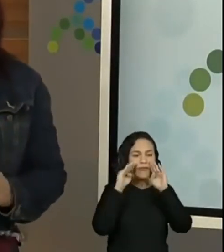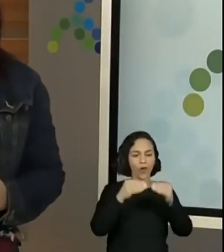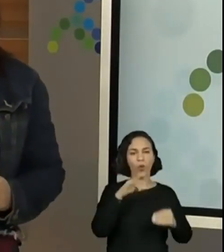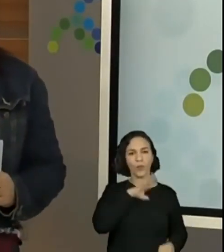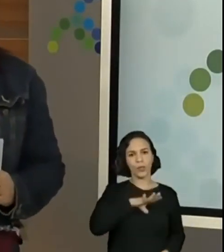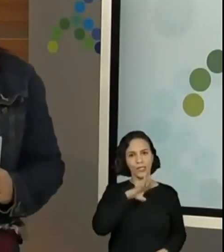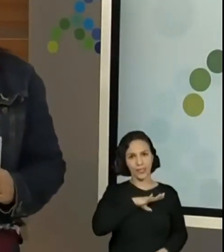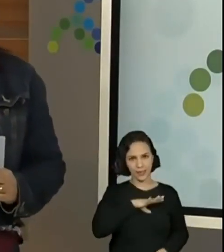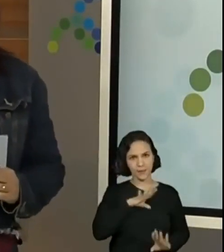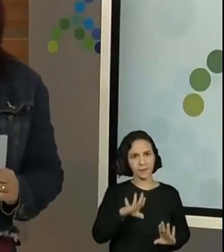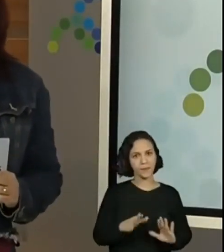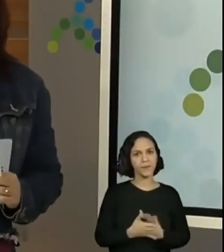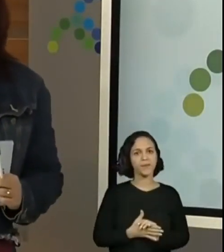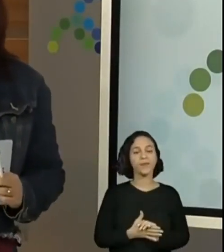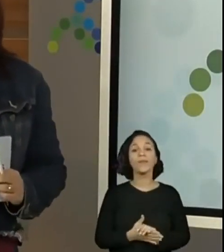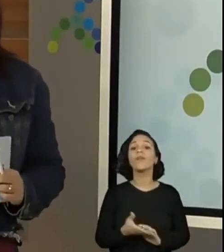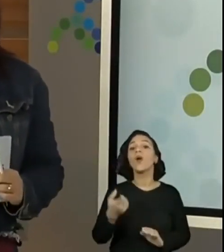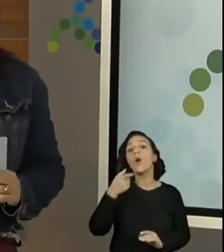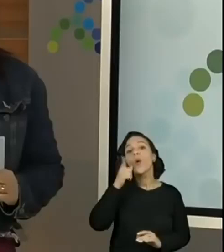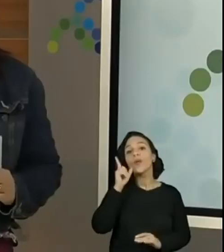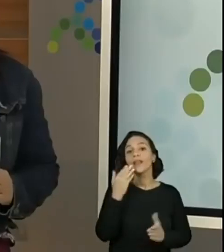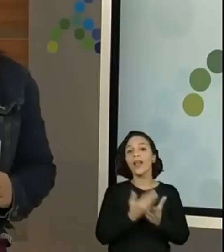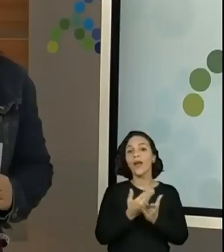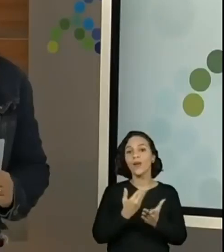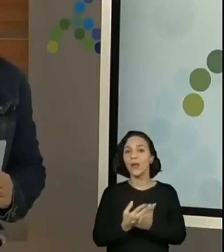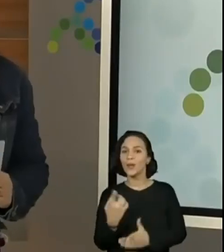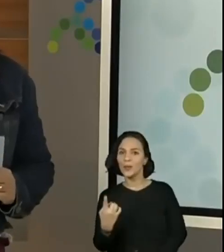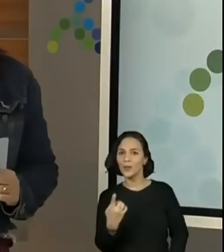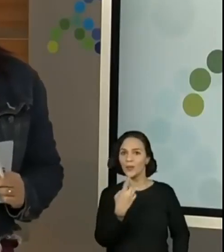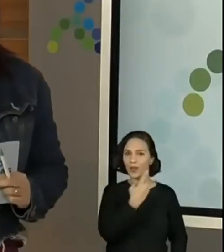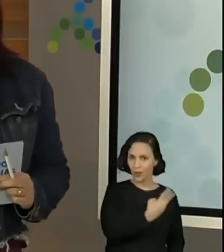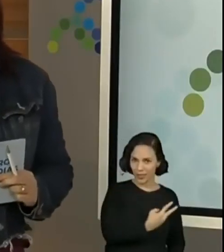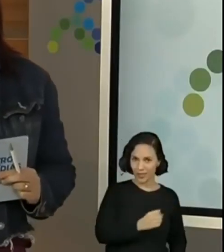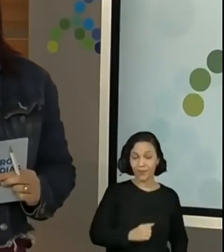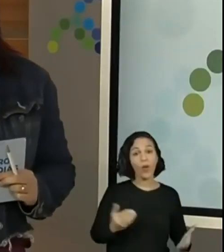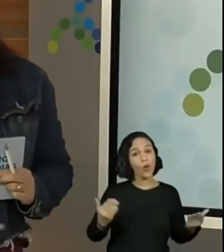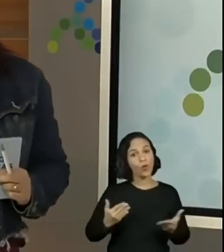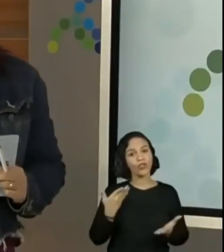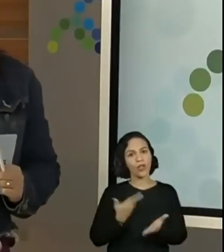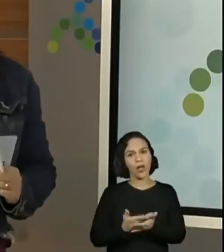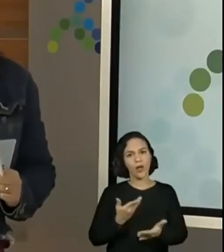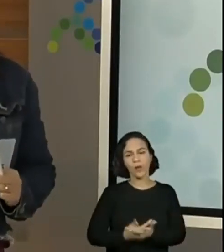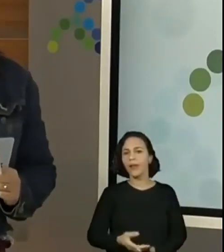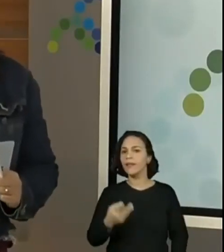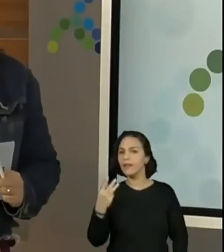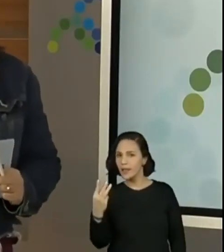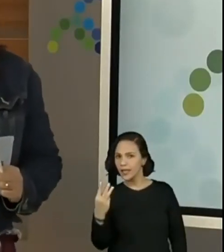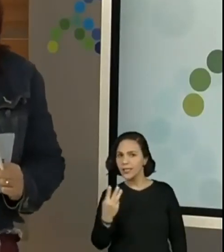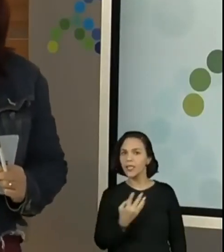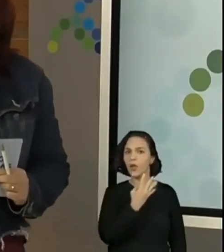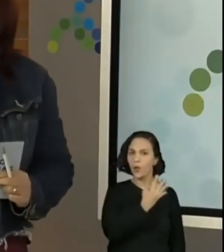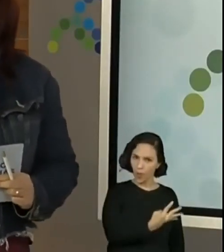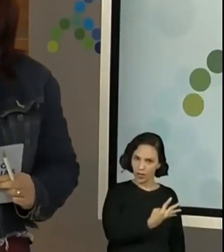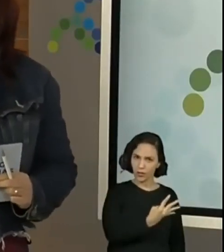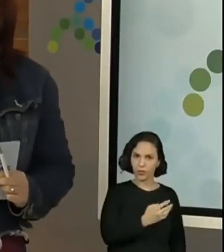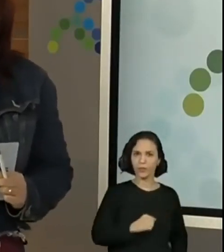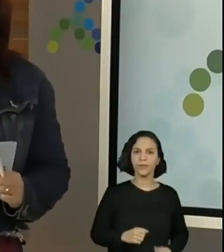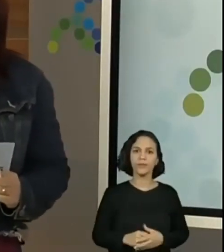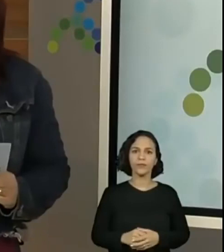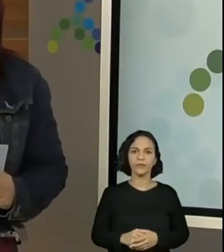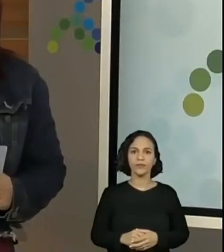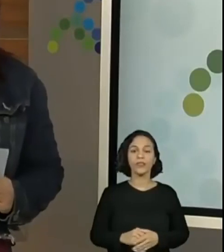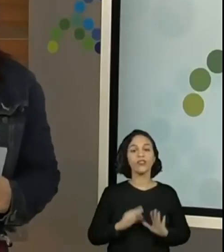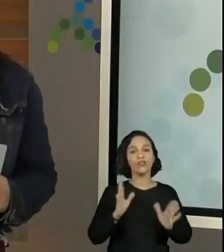nós tivemos a aula 1 e 2. Hoje nós vamos ter a aula 3 e daqui a pouco, depois do intervalo, a aula